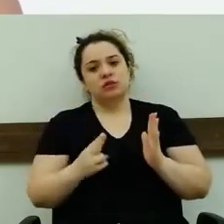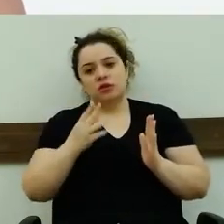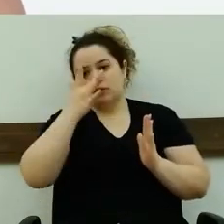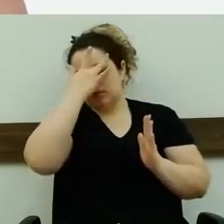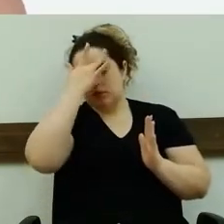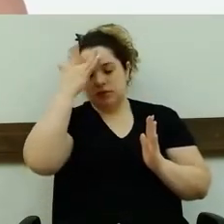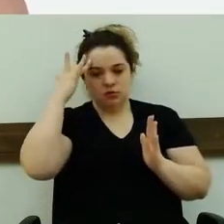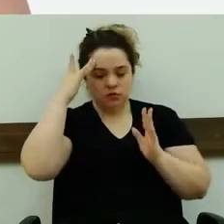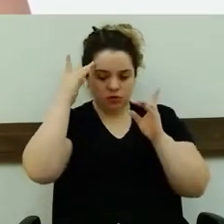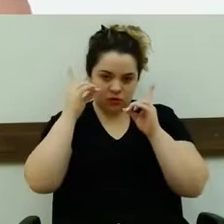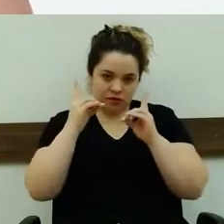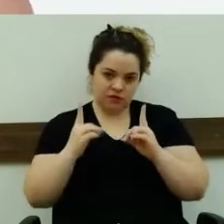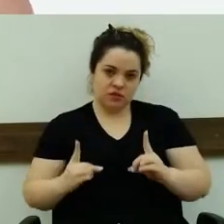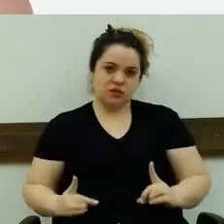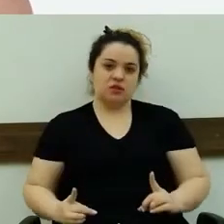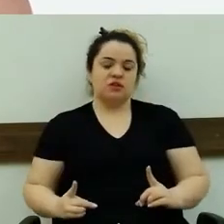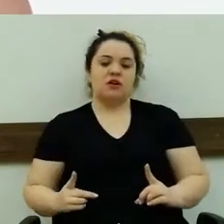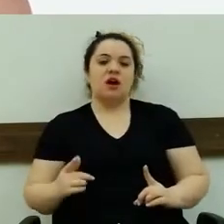Deficiência.